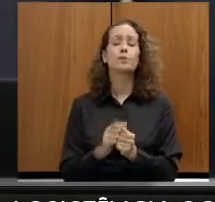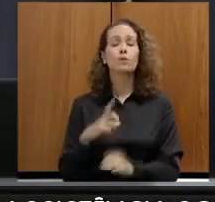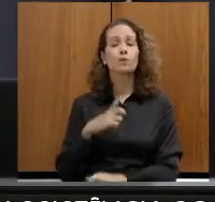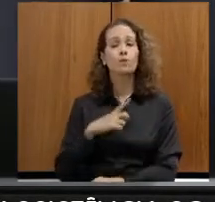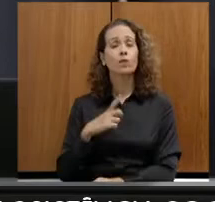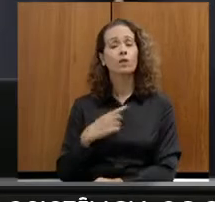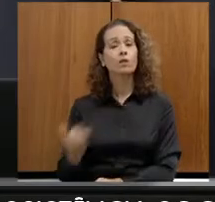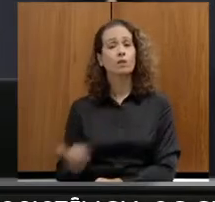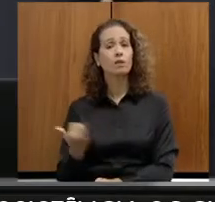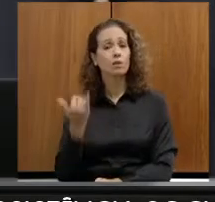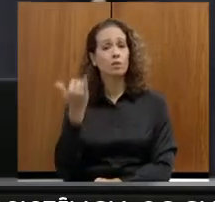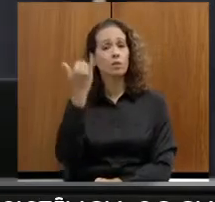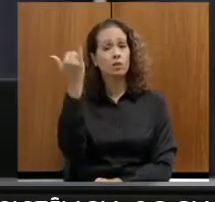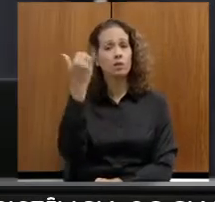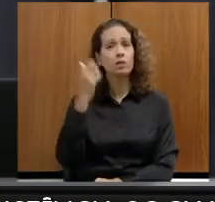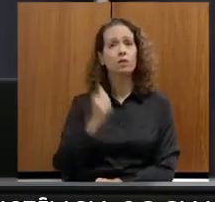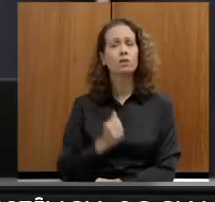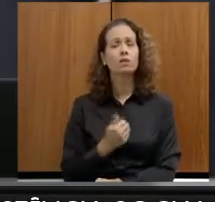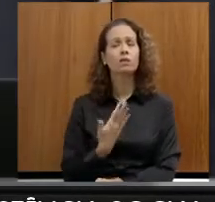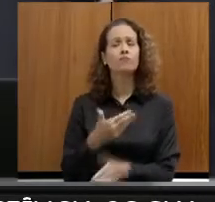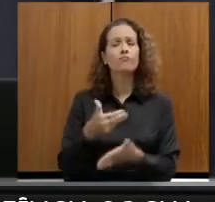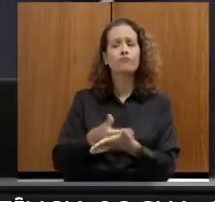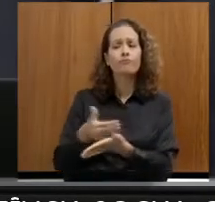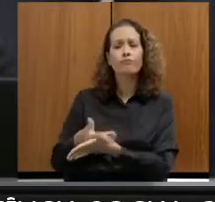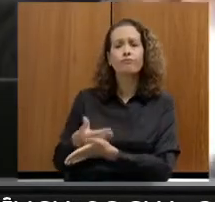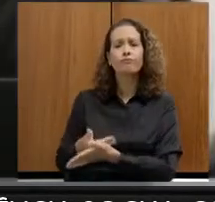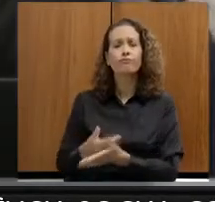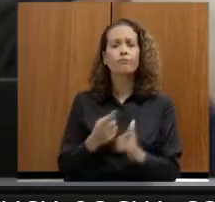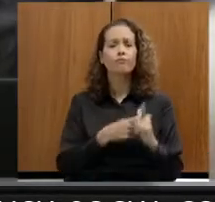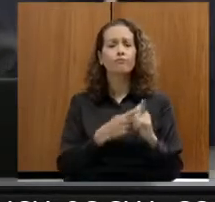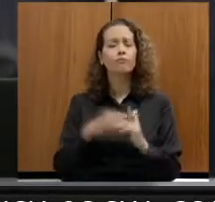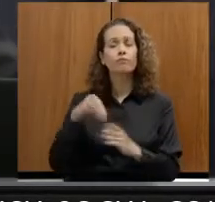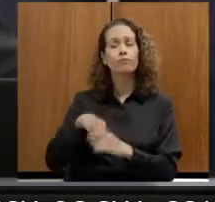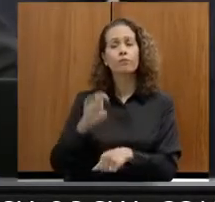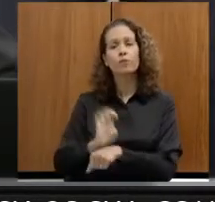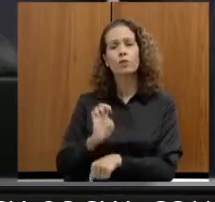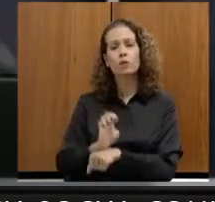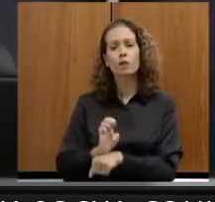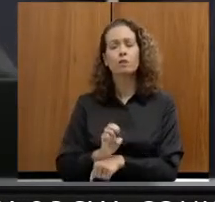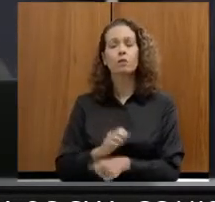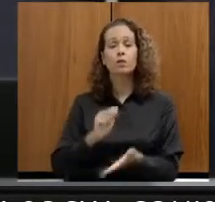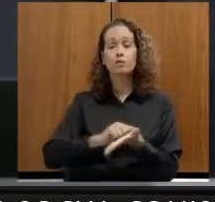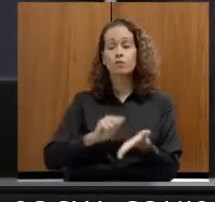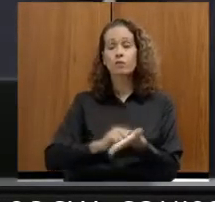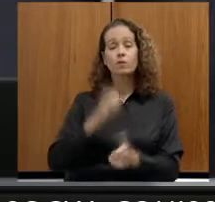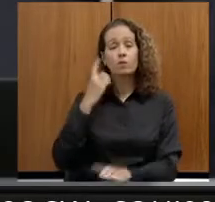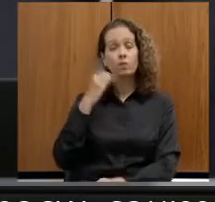para o equacionamento do déficit internacional no Estado. Autora, deputada Beatriz Serqueira.